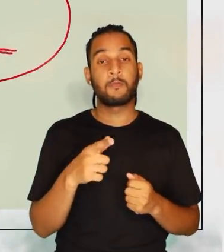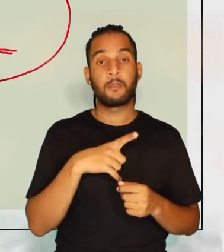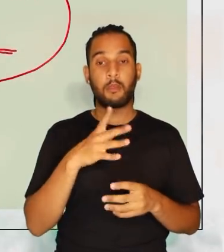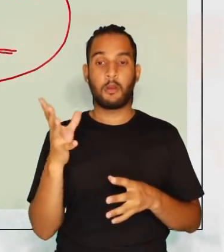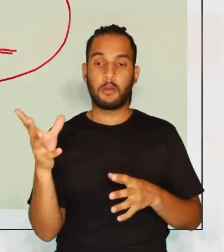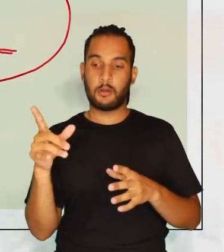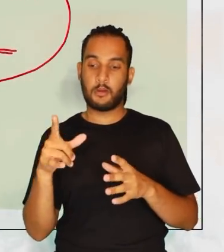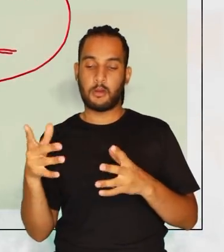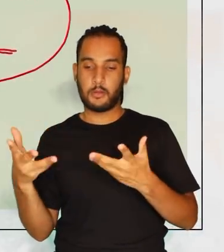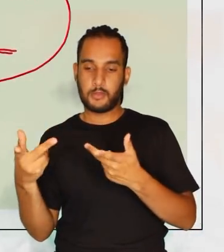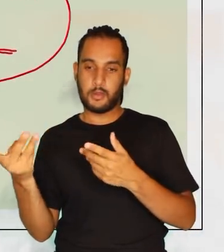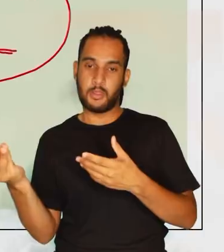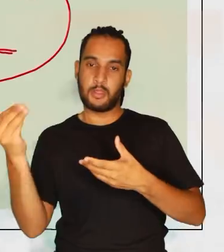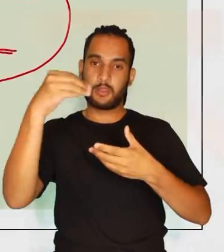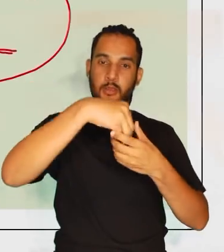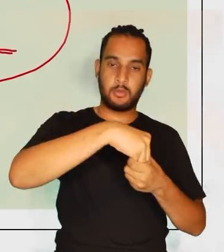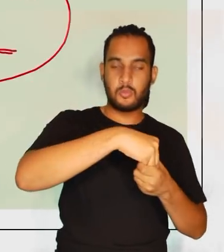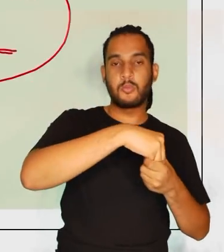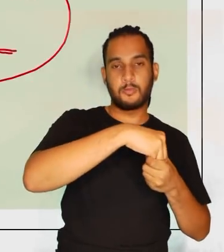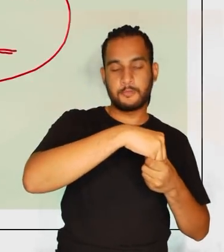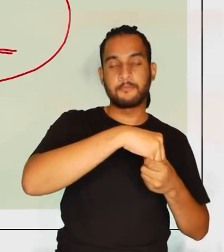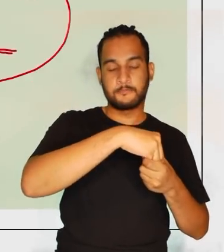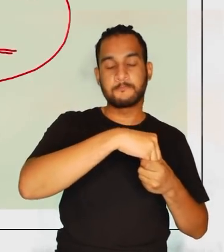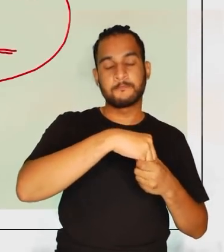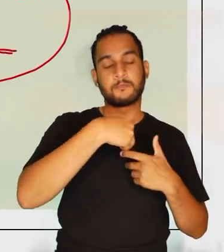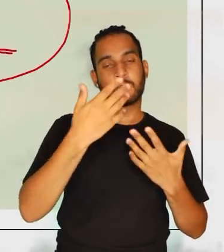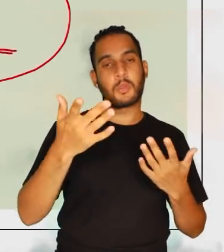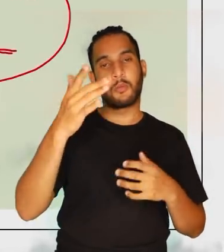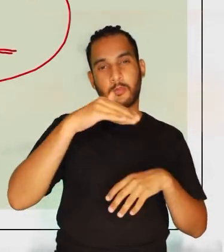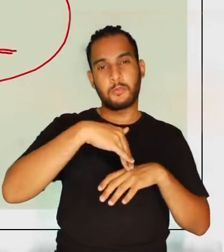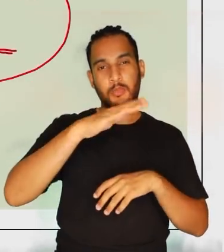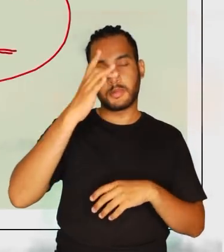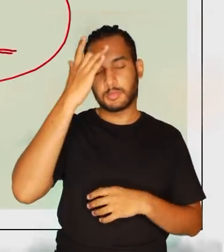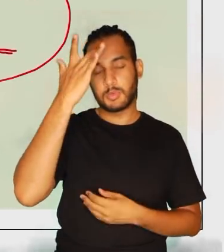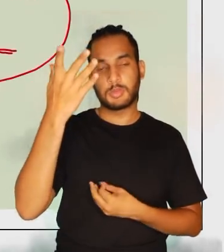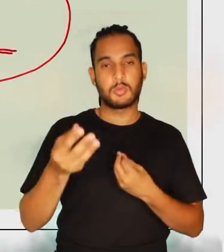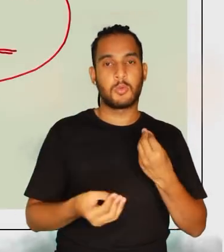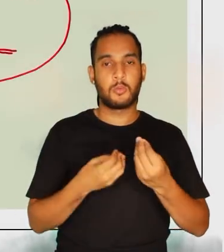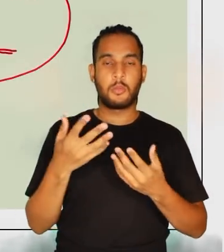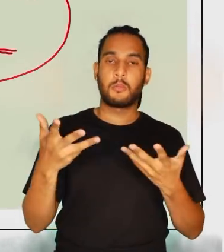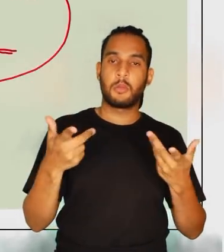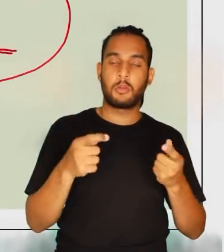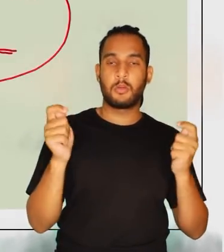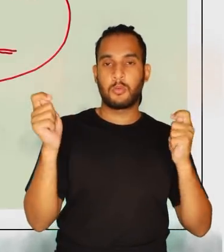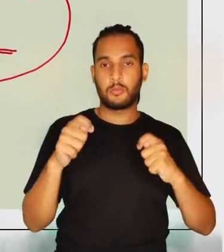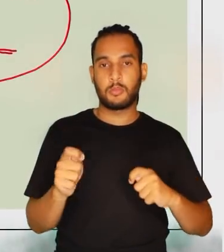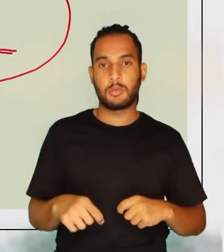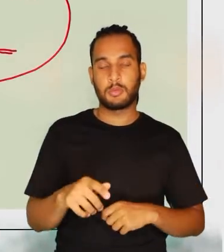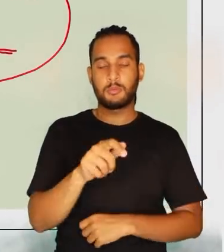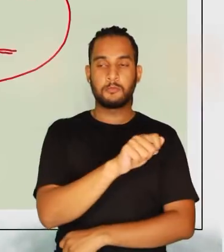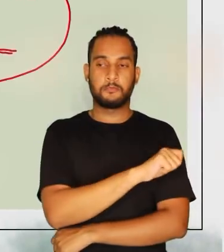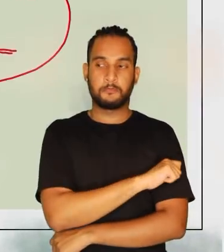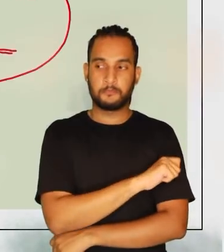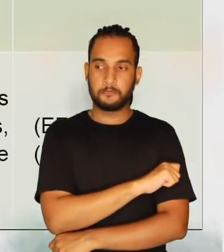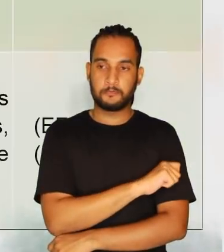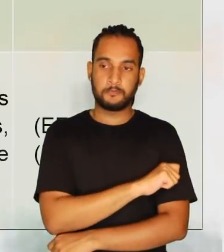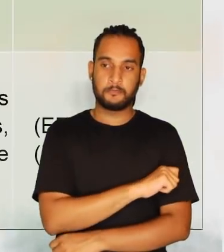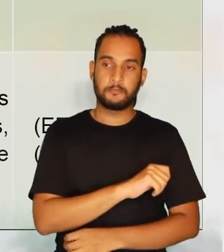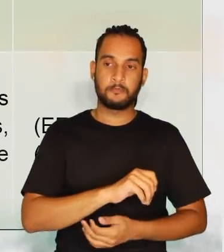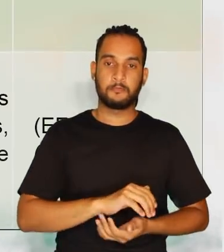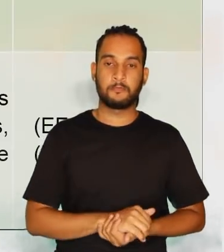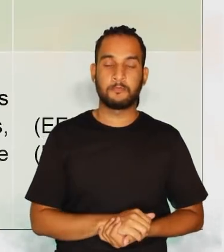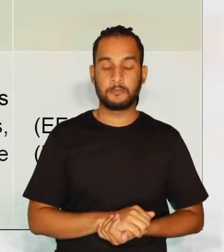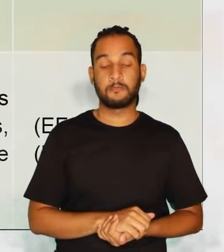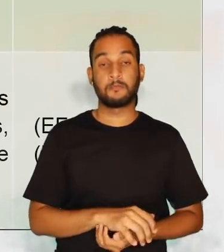essas aqui estão dentro dela. Então, isso vai facilitar o trabalho do desenvolvimento de habilidades e competências dos seus